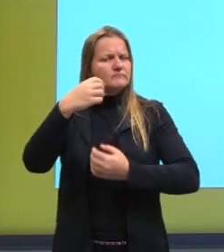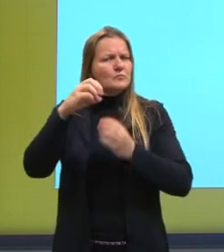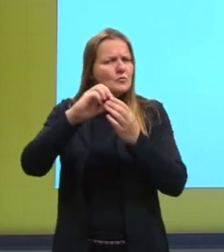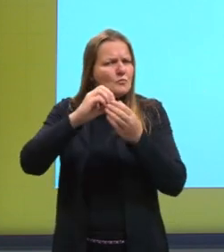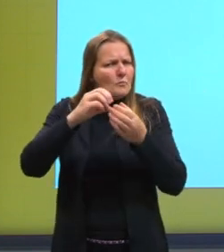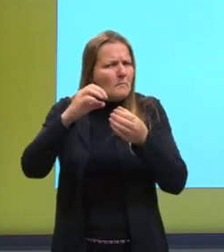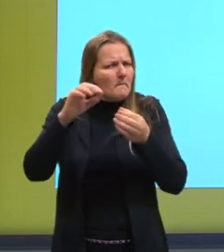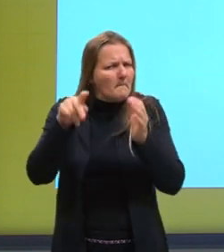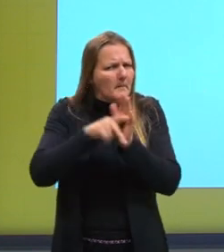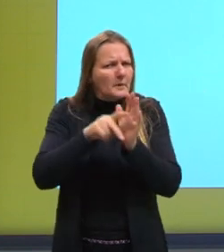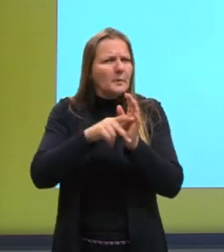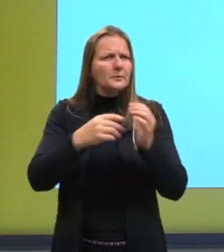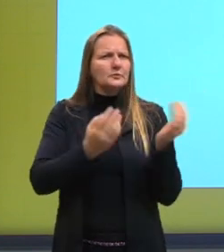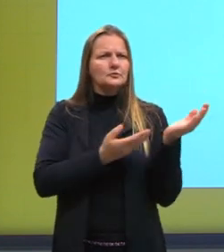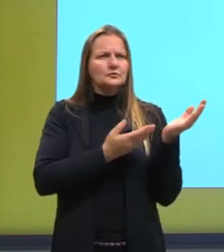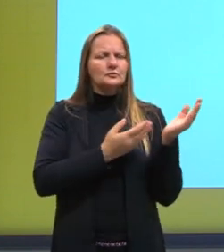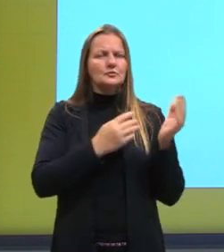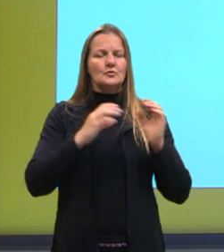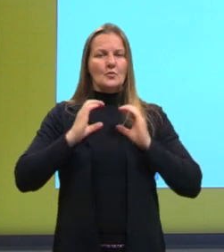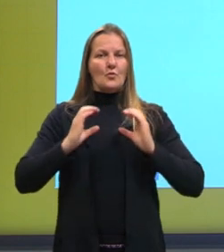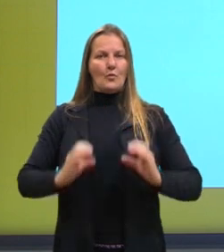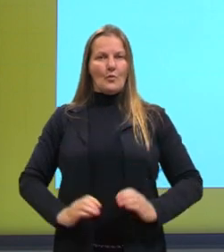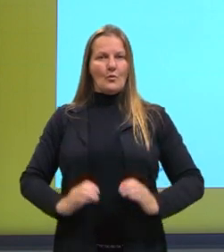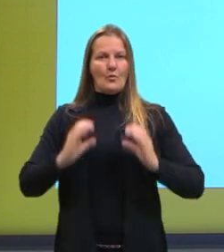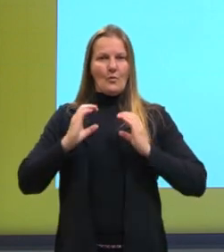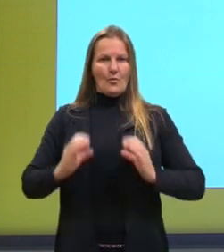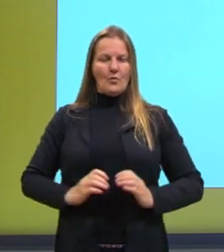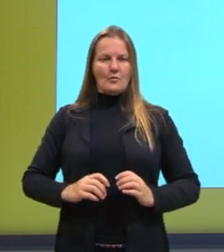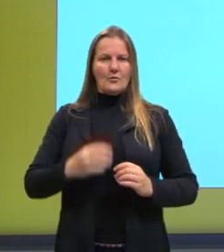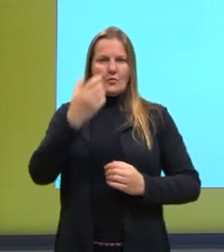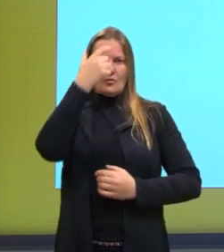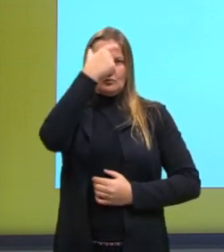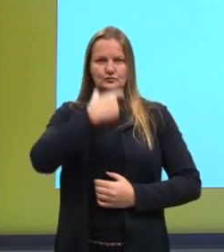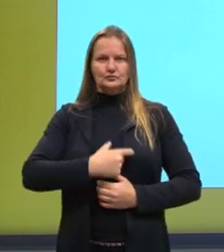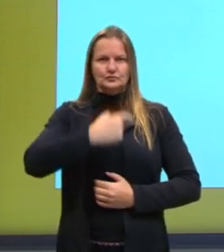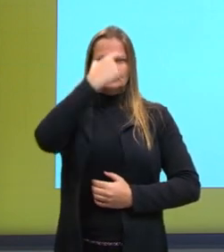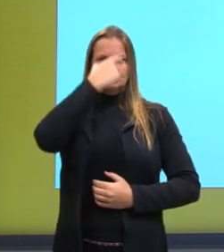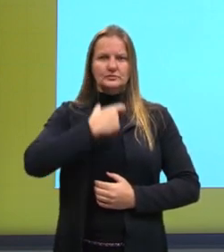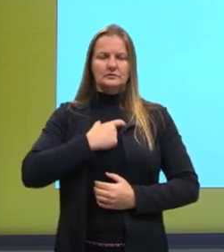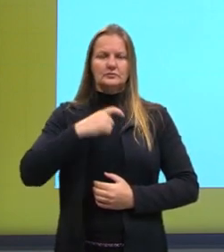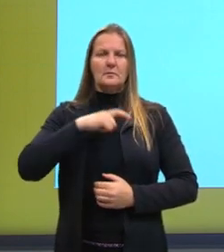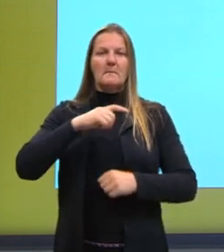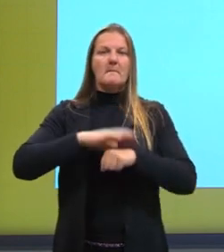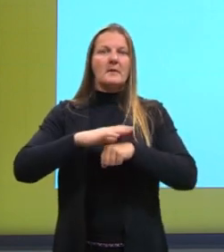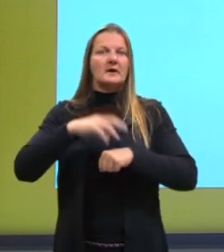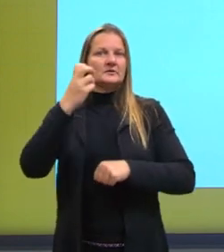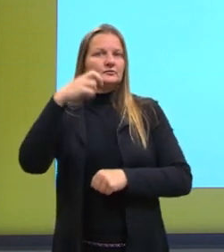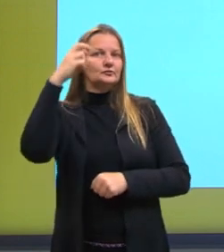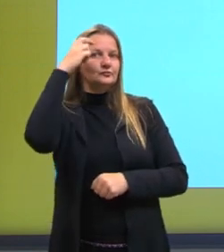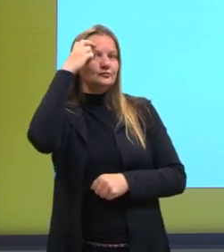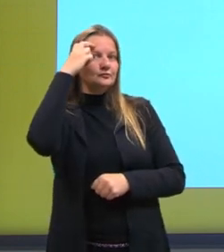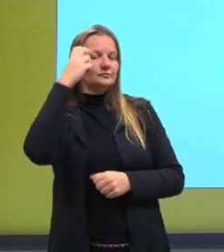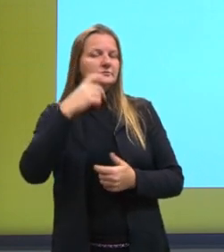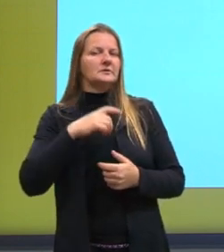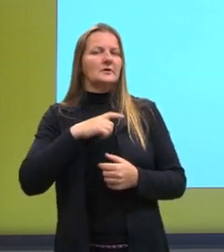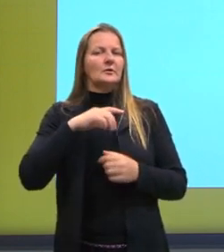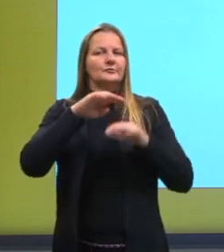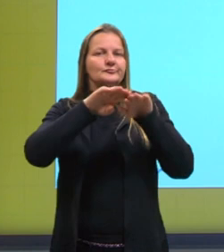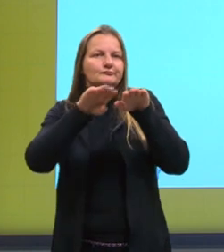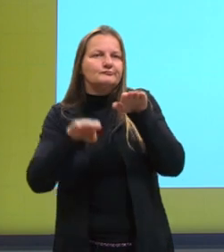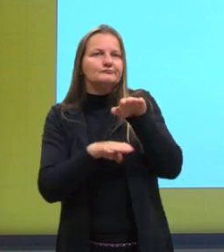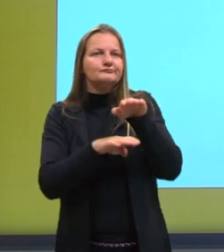acordo com a composição física, as pessoas tinham mais culturas que a outra. Aqui, bem